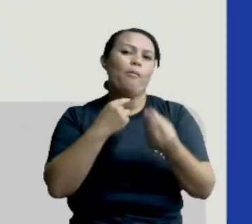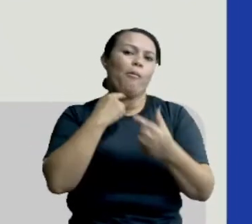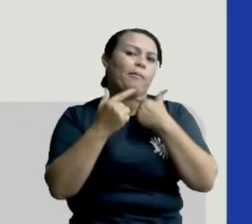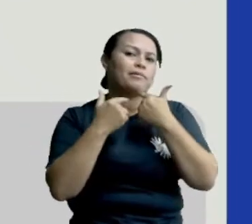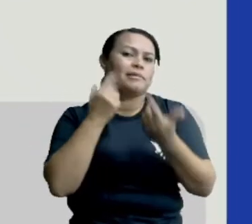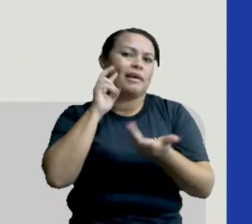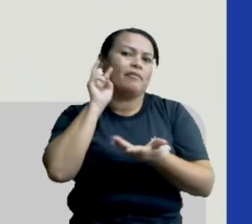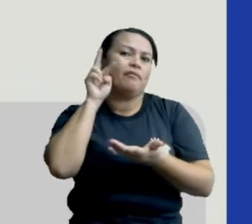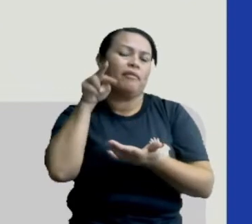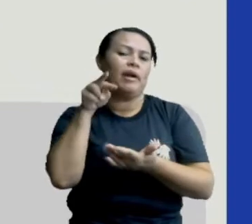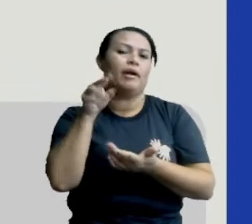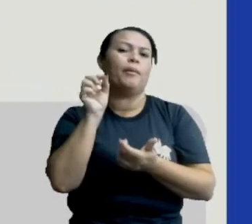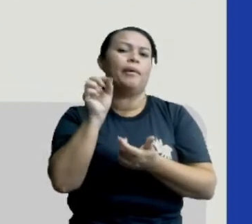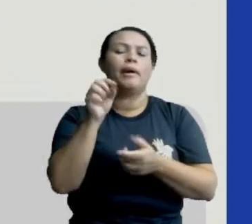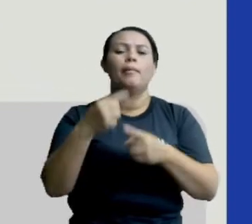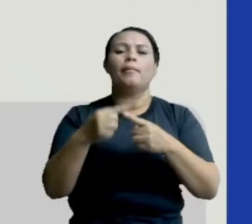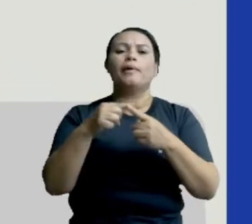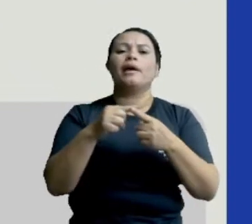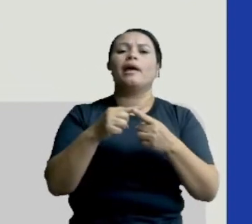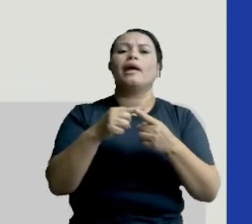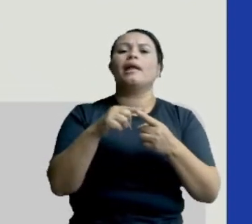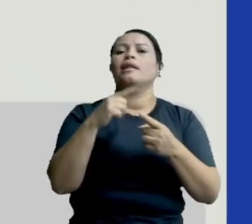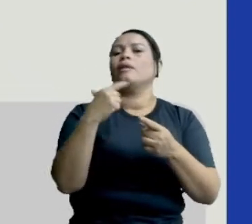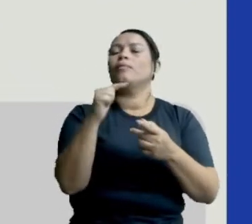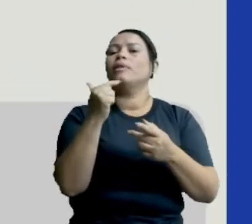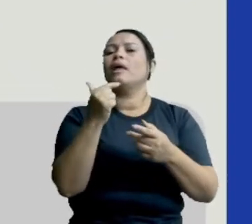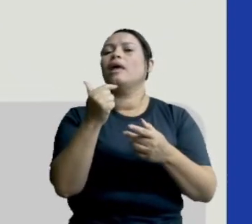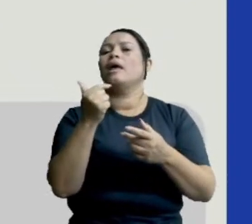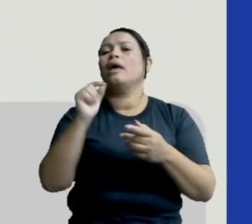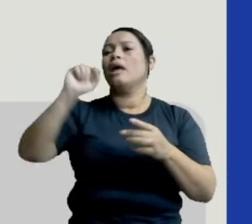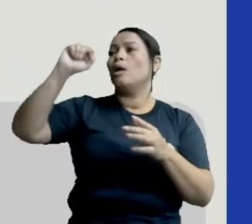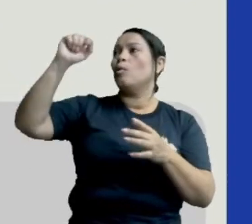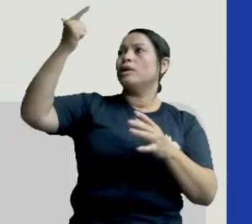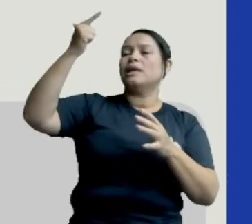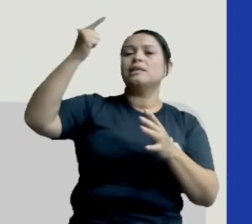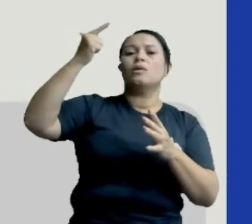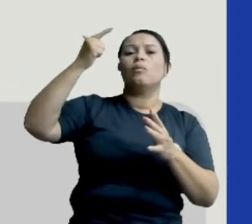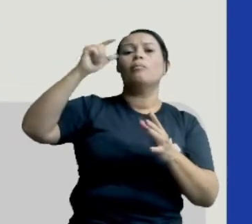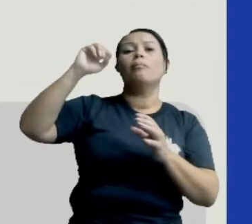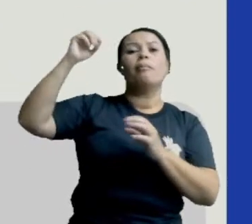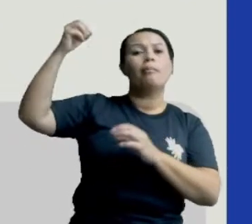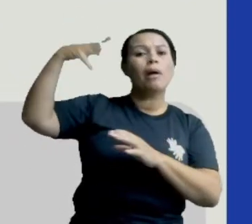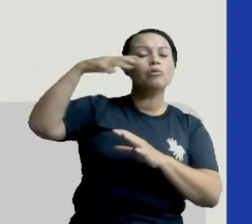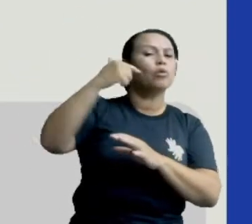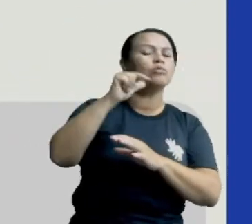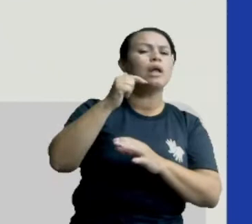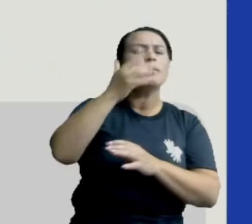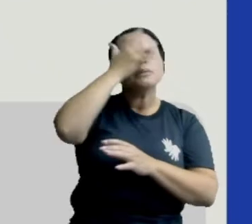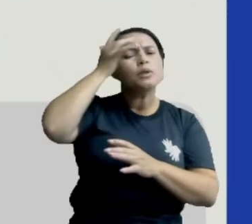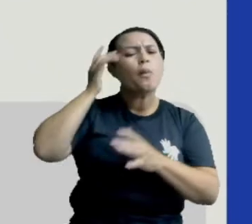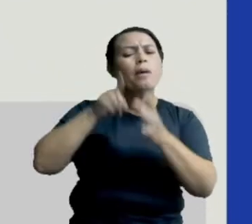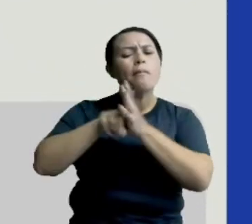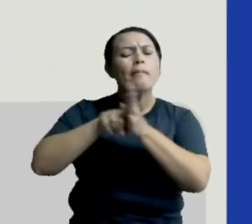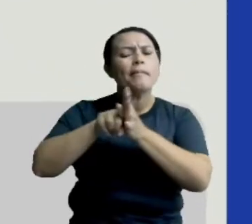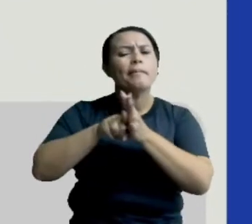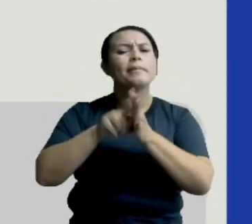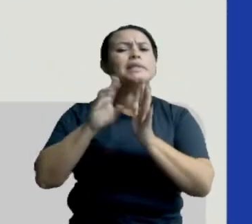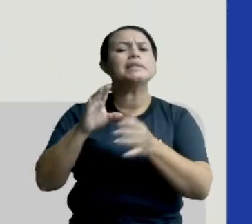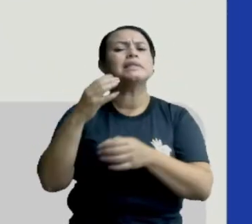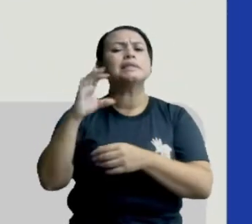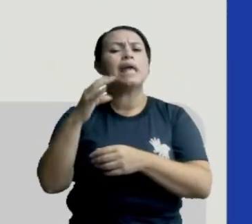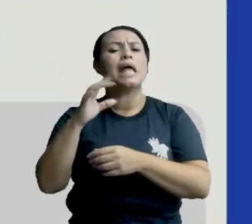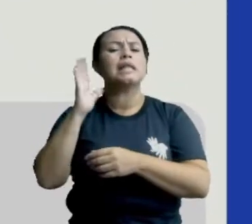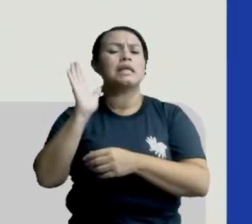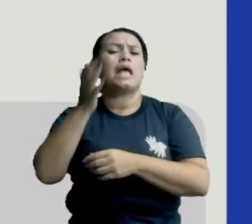porque não fica iluminada pelo Sol. Os cientistas acreditam, certo? Que ela é composta